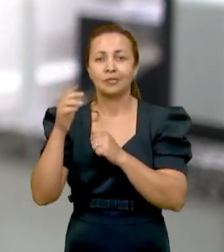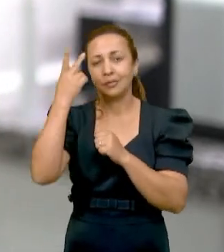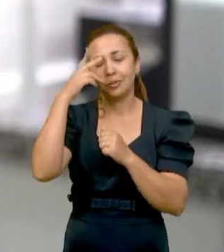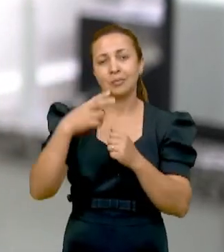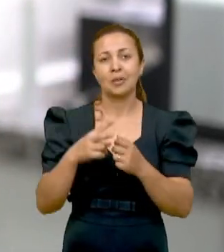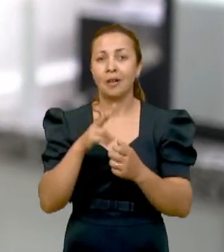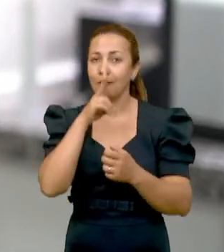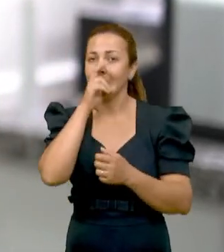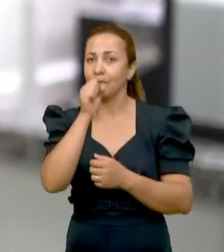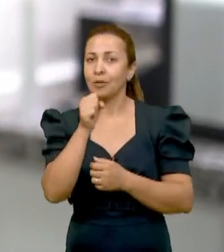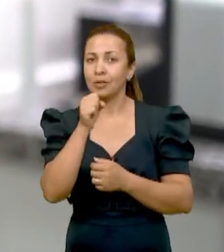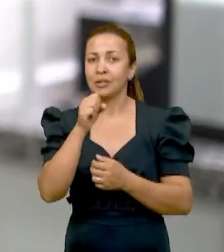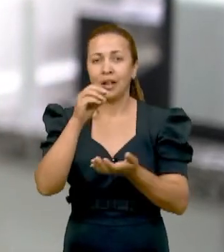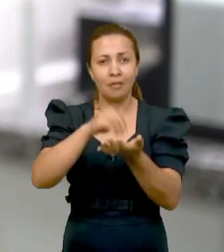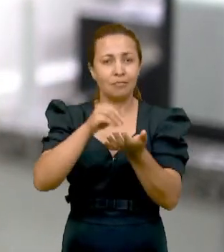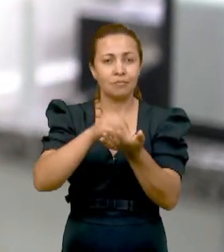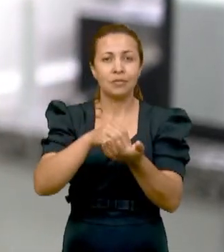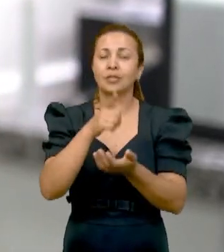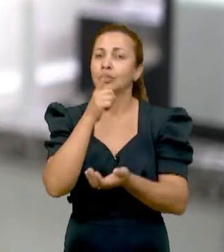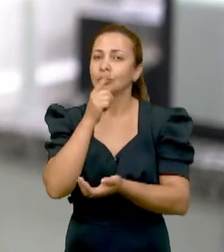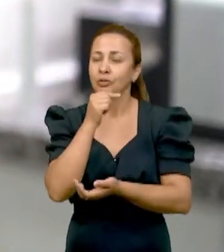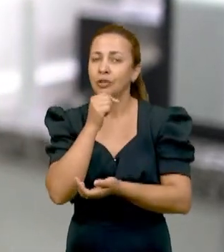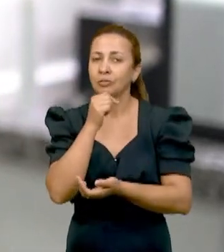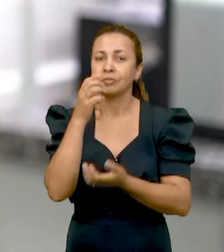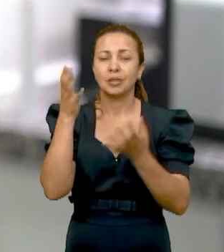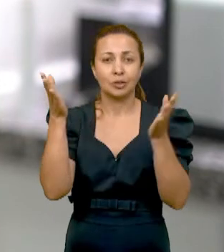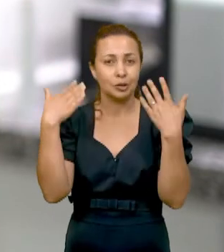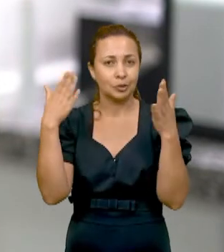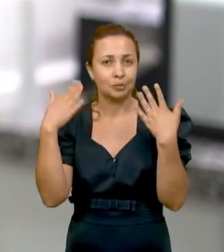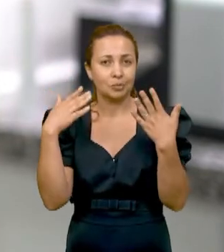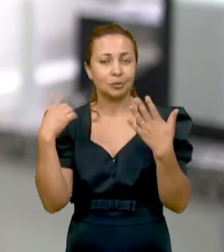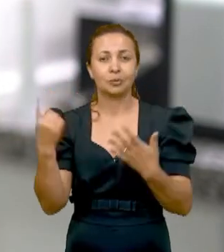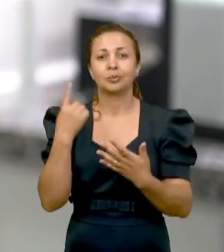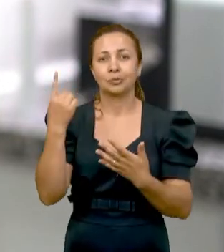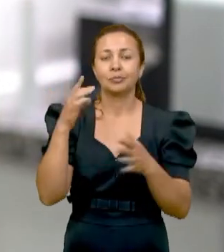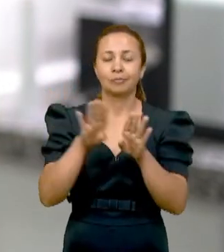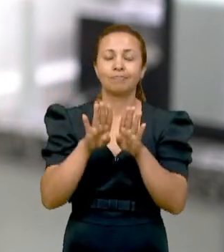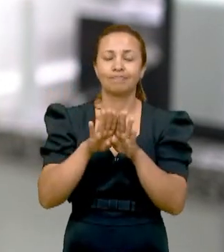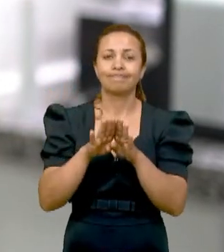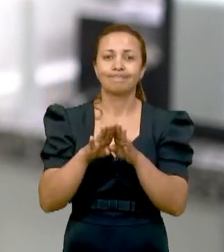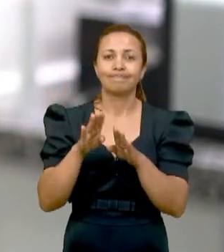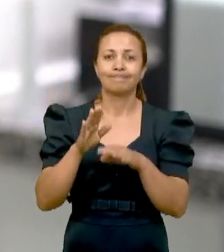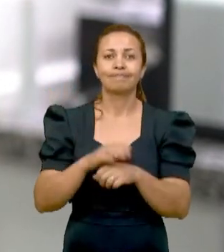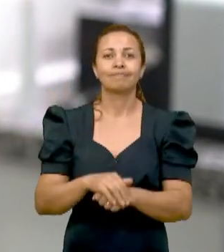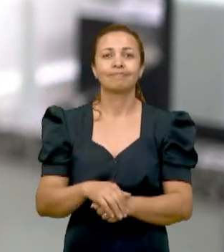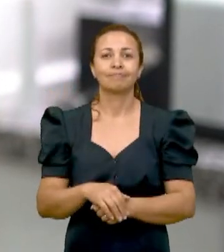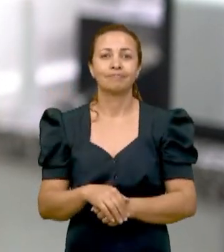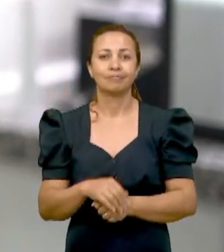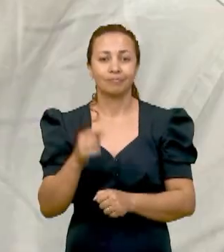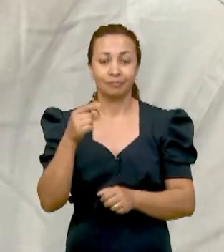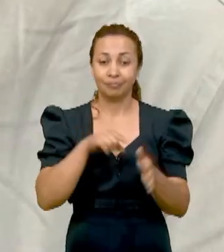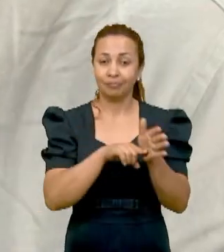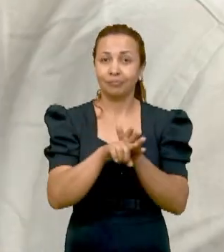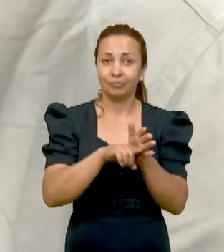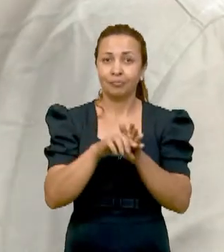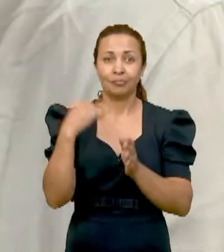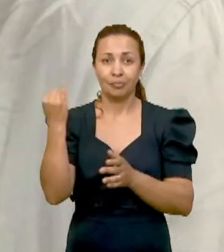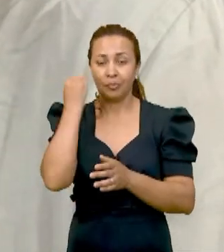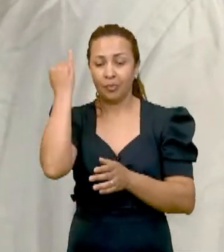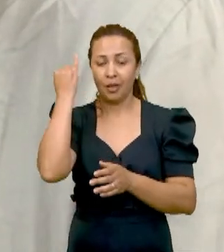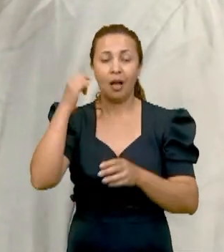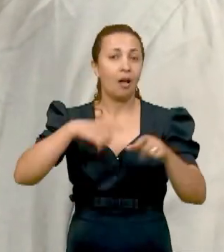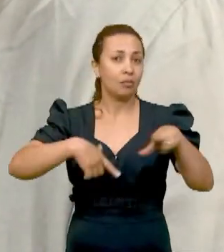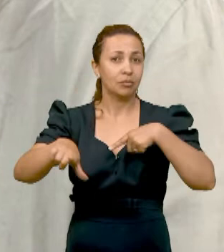à resistência, à deficiência hídrica em nível de campo. Seria o ponto principal dessa pesquisa. É um trabalho,